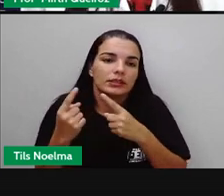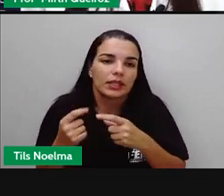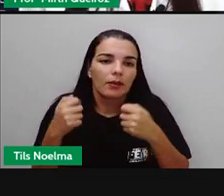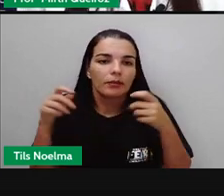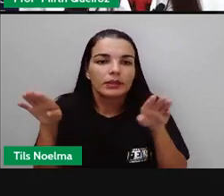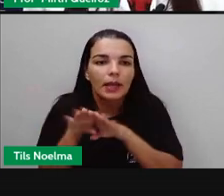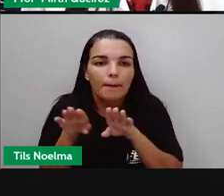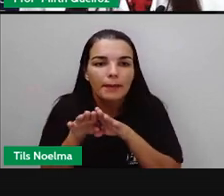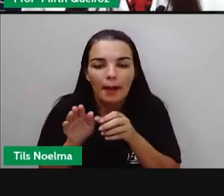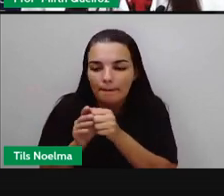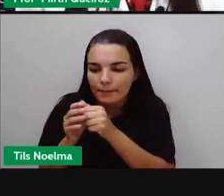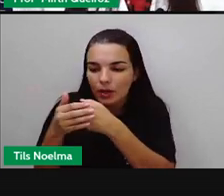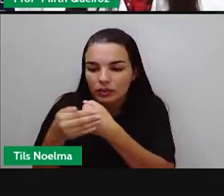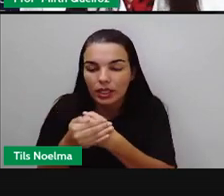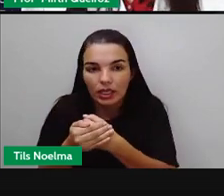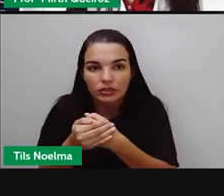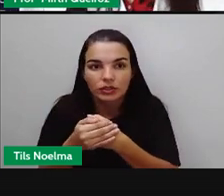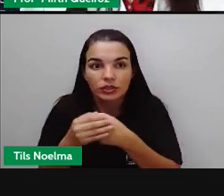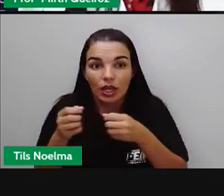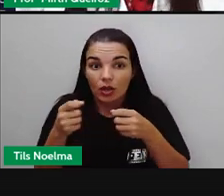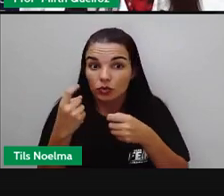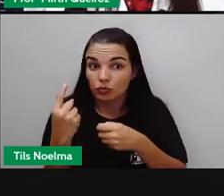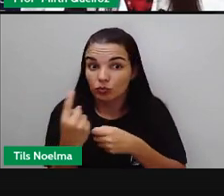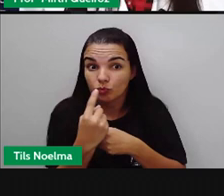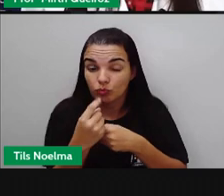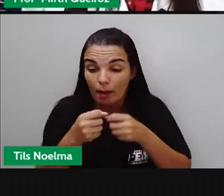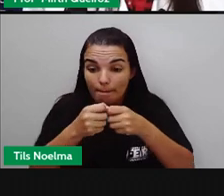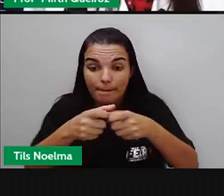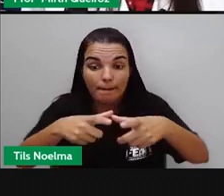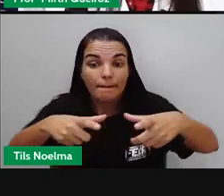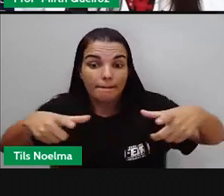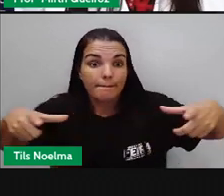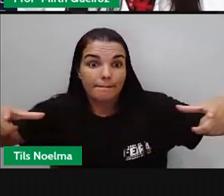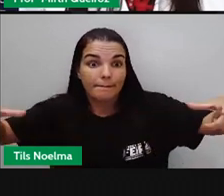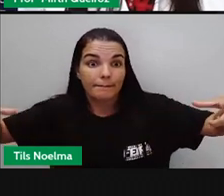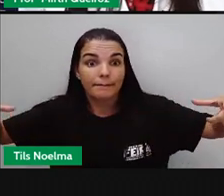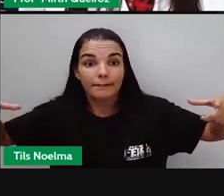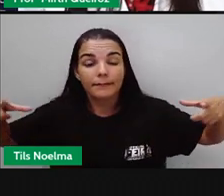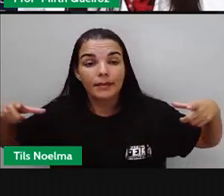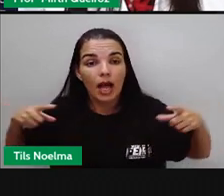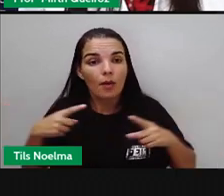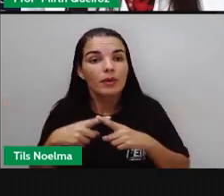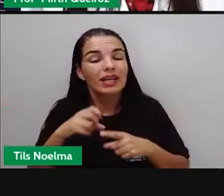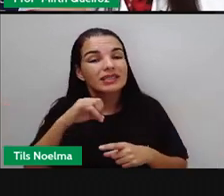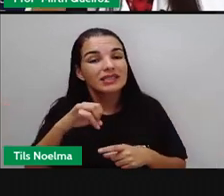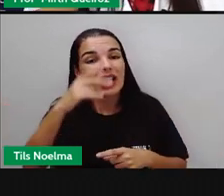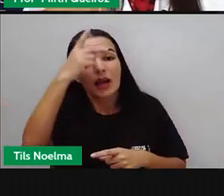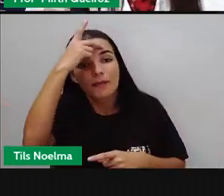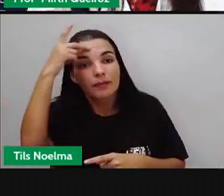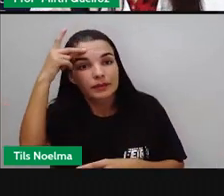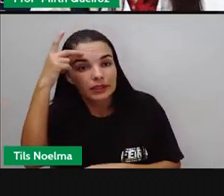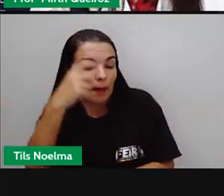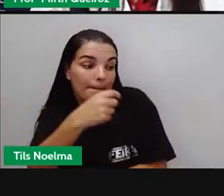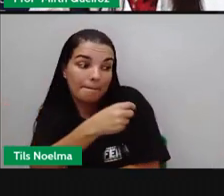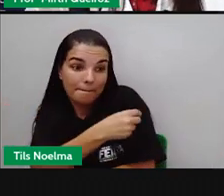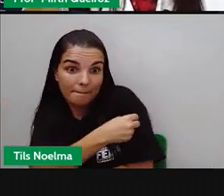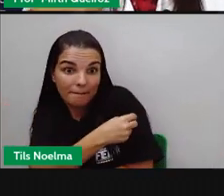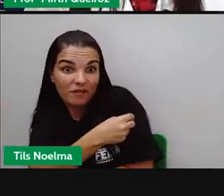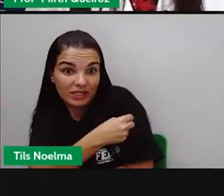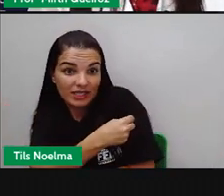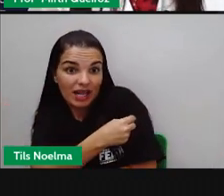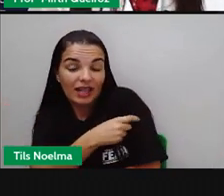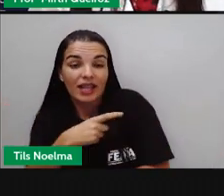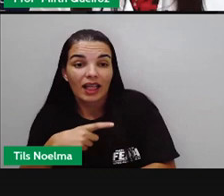protege individualmente e coletivamente. À medida que as pessoas vão sendo contaminadas, vão sendo vacinadas, desculpe,